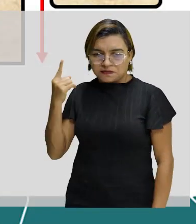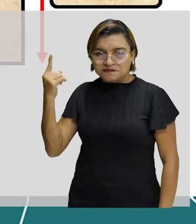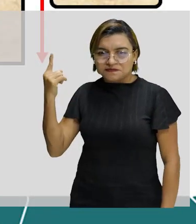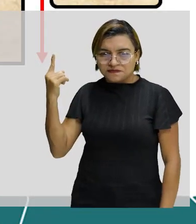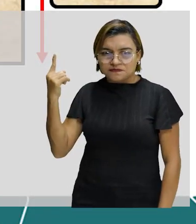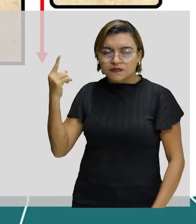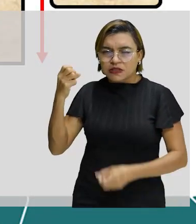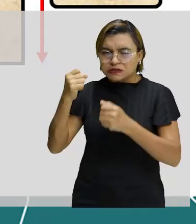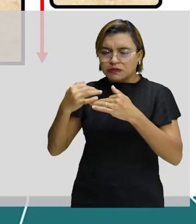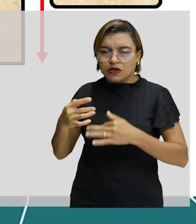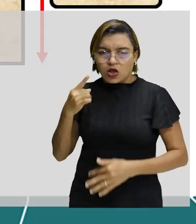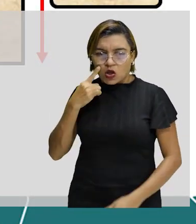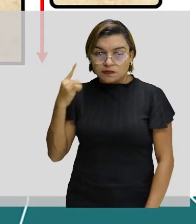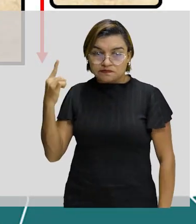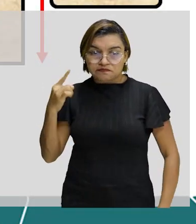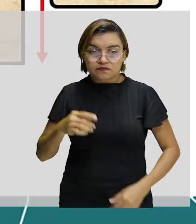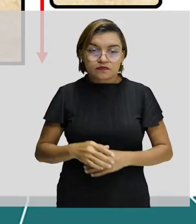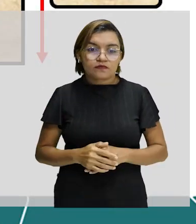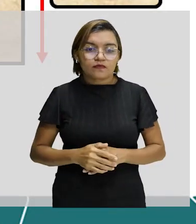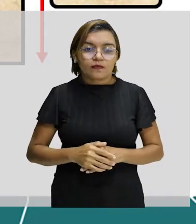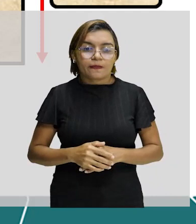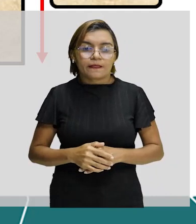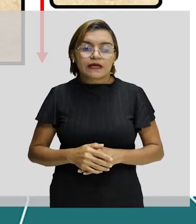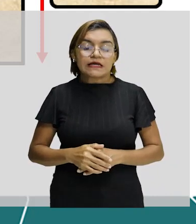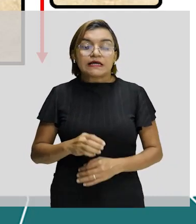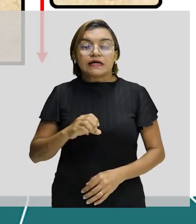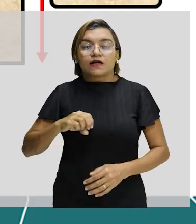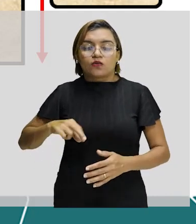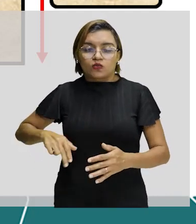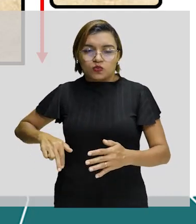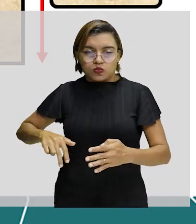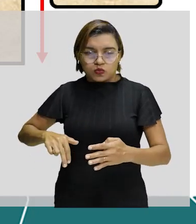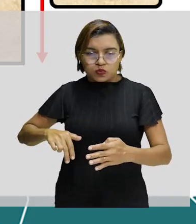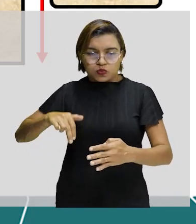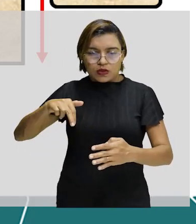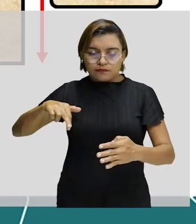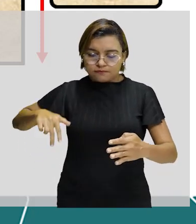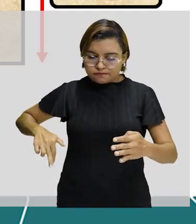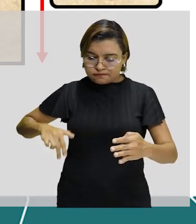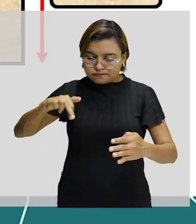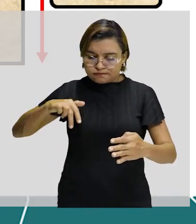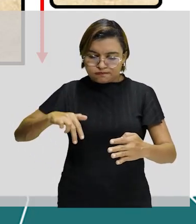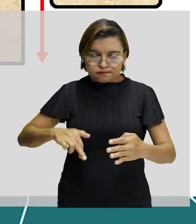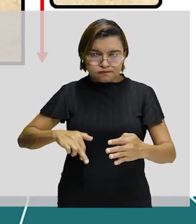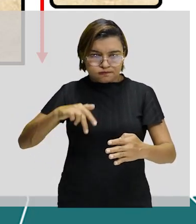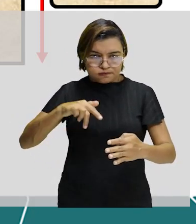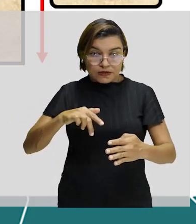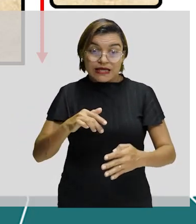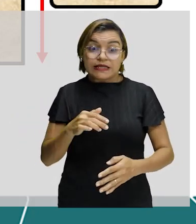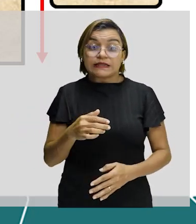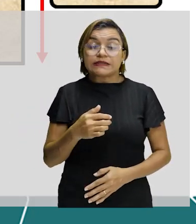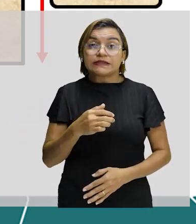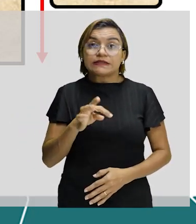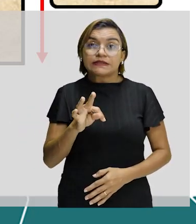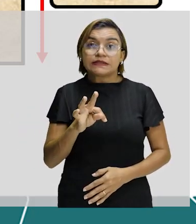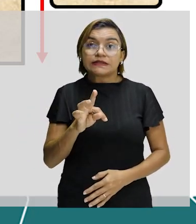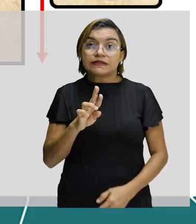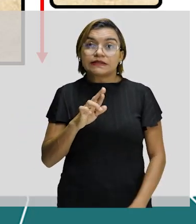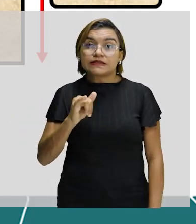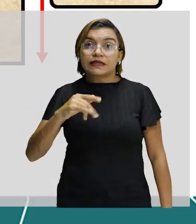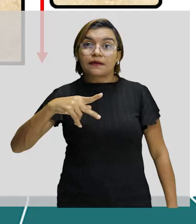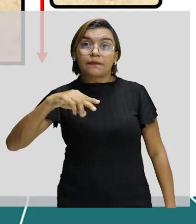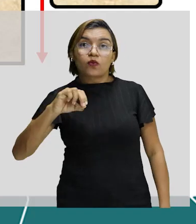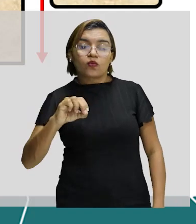Aí em relação ao salto triplo, tá aqui, ó, é praticamente a mesma coisa, é o que